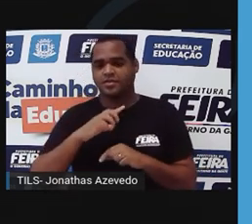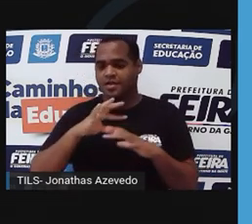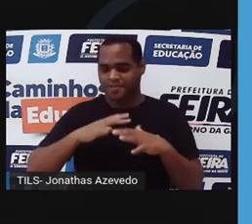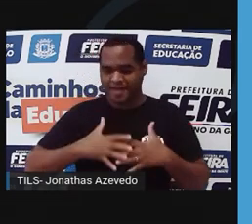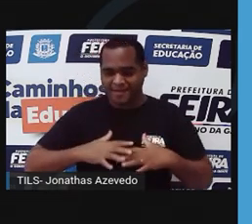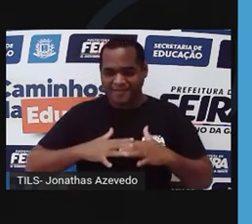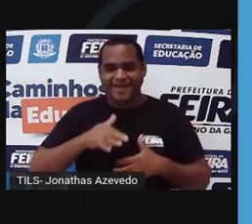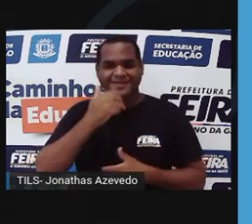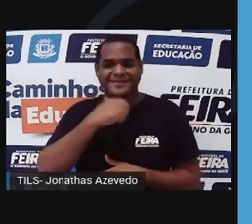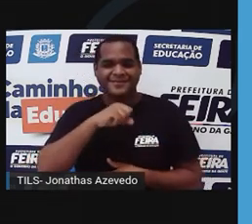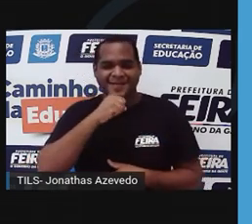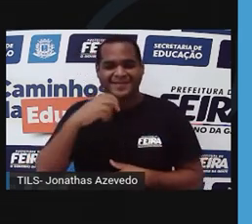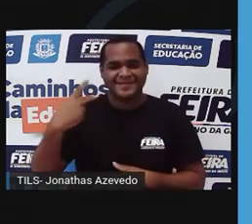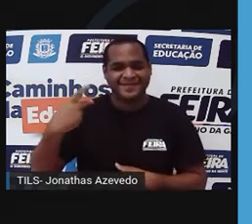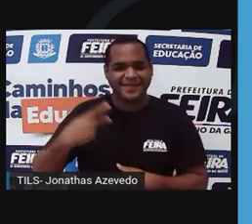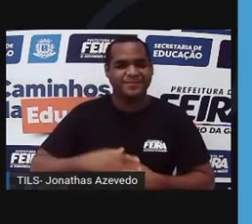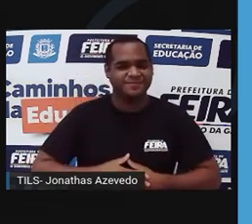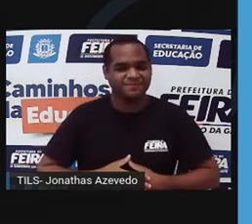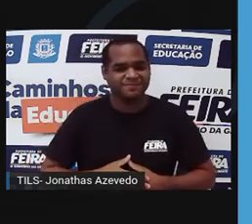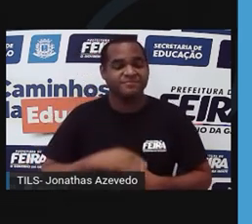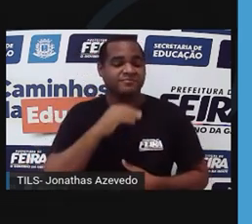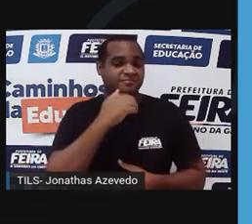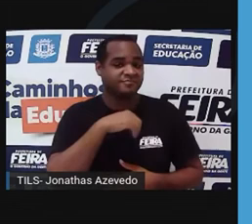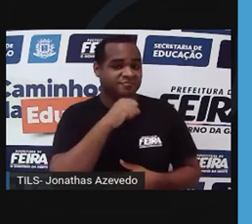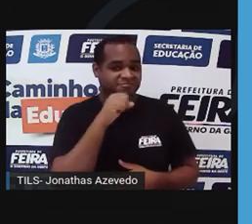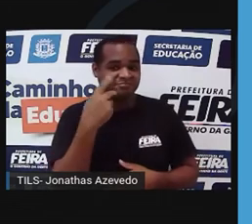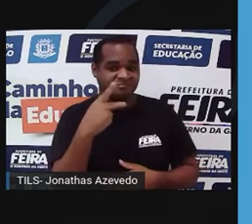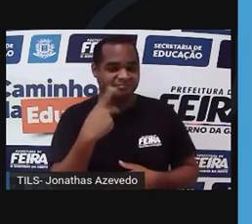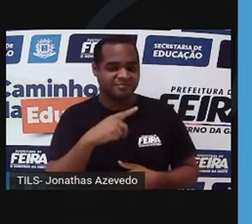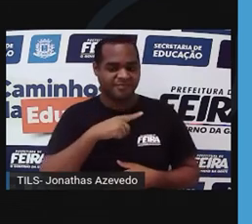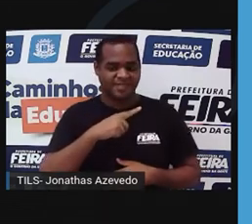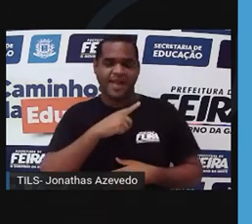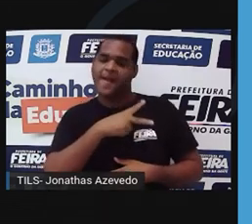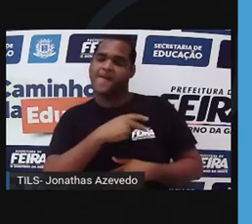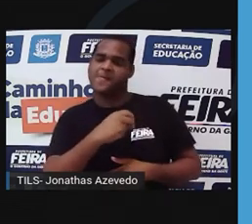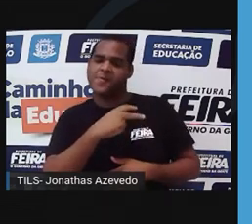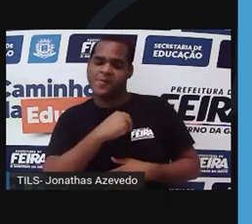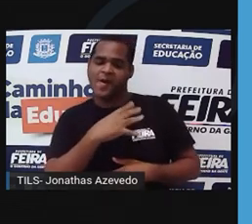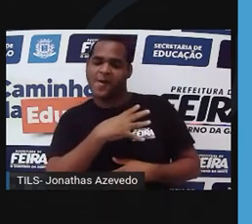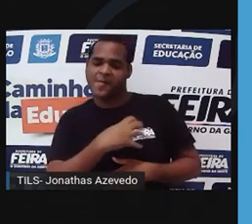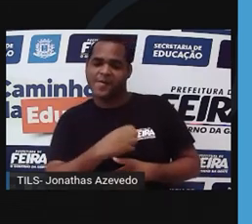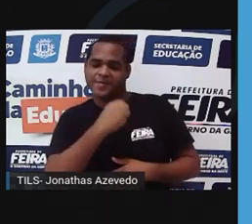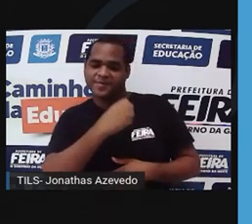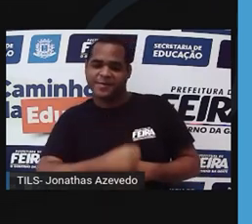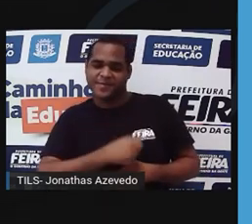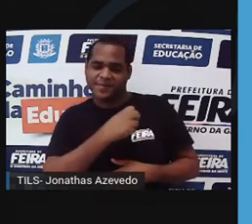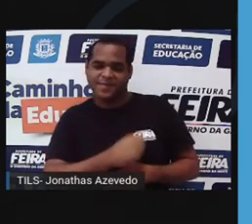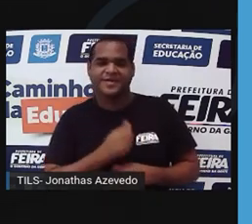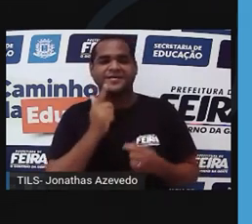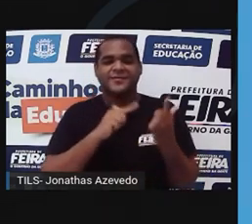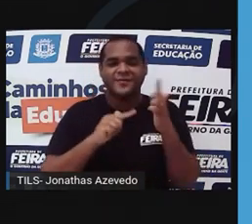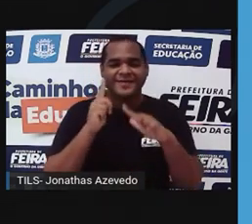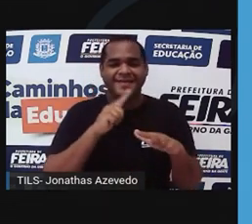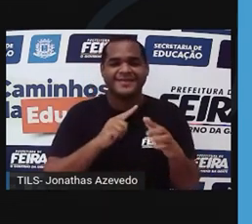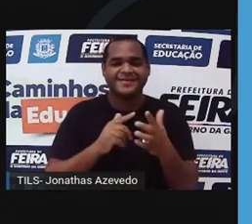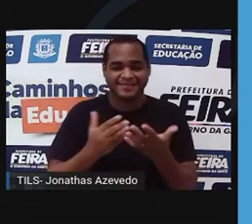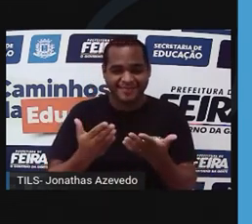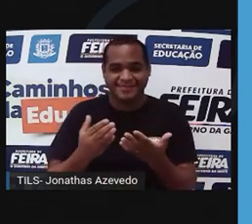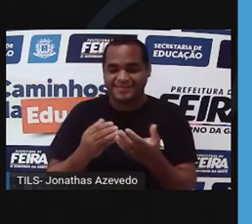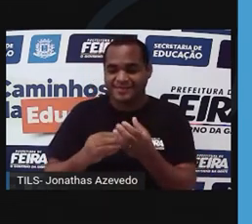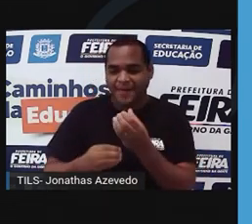mãe. As mães dos mamíferos têm glândulas mamárias que dão leite para alimentar as suas crias.